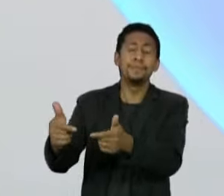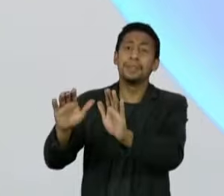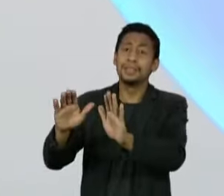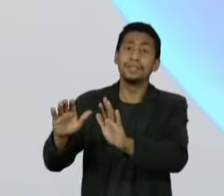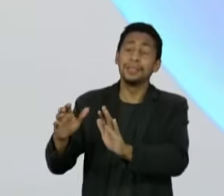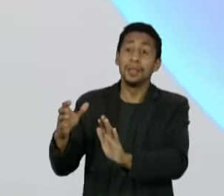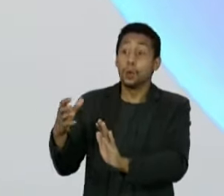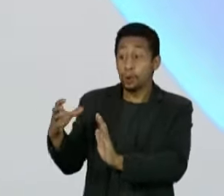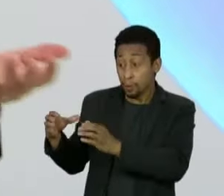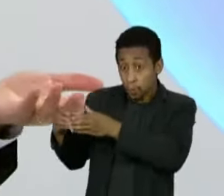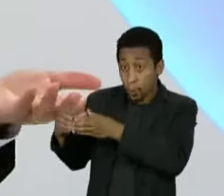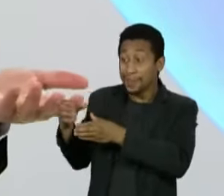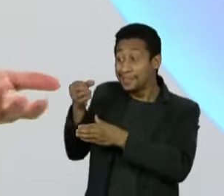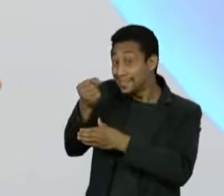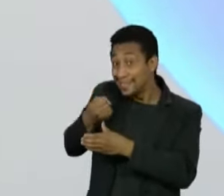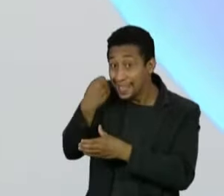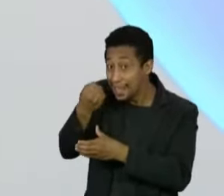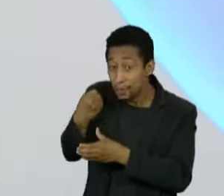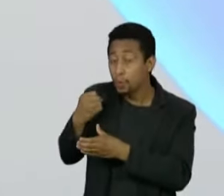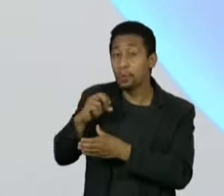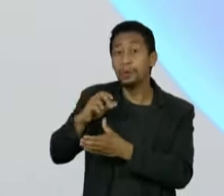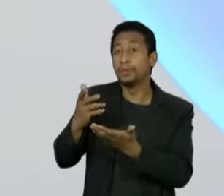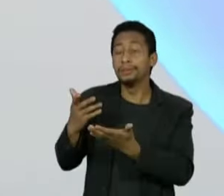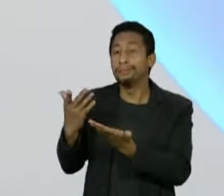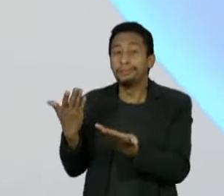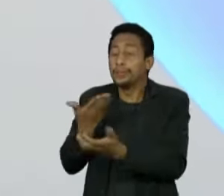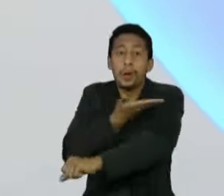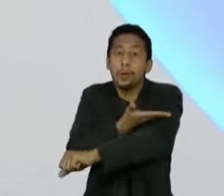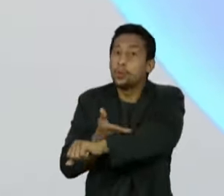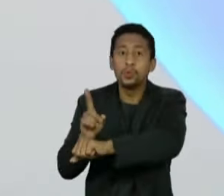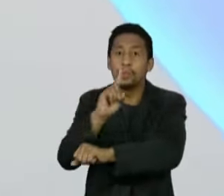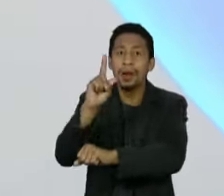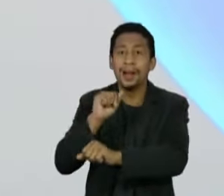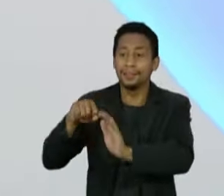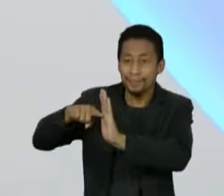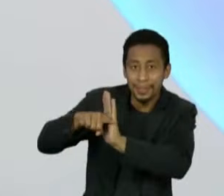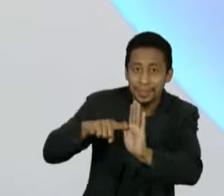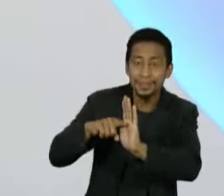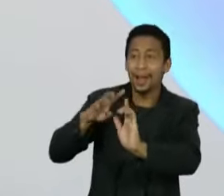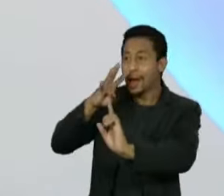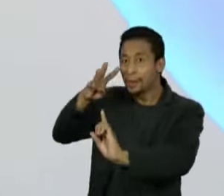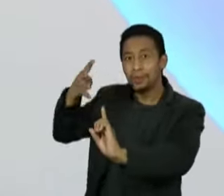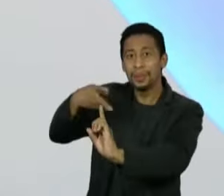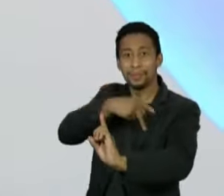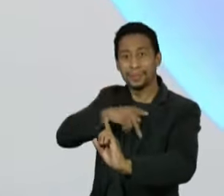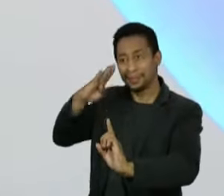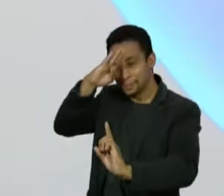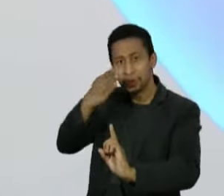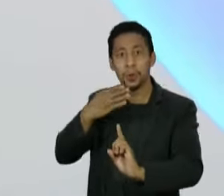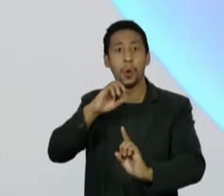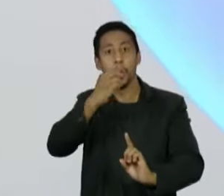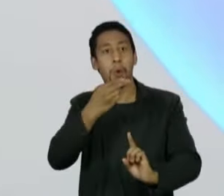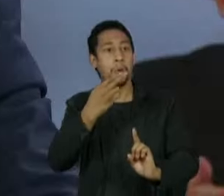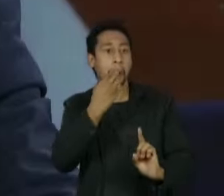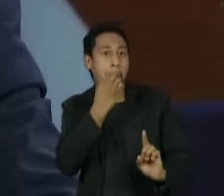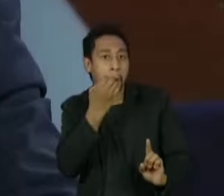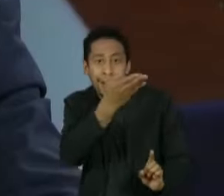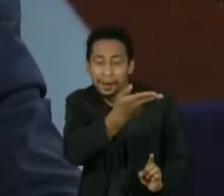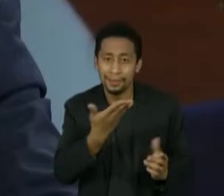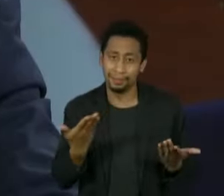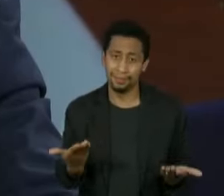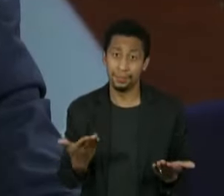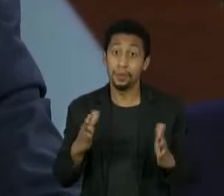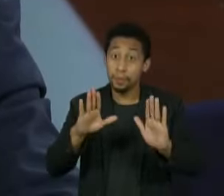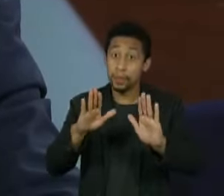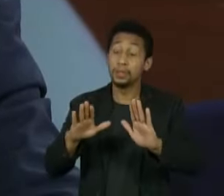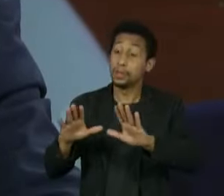senador. Uma notícia crime contra o presidente da república, contra o procurador-geral da república, mas a gente tem que fazer isso para fazer com que